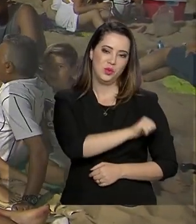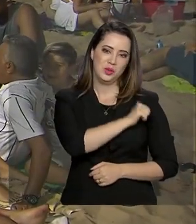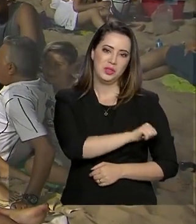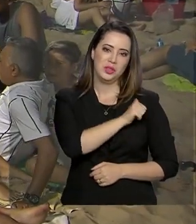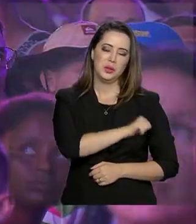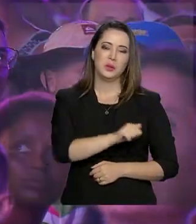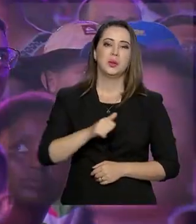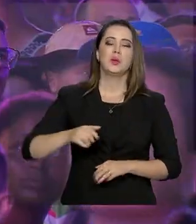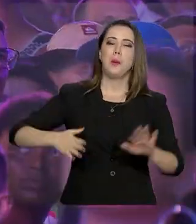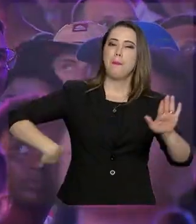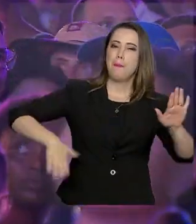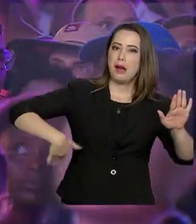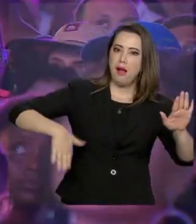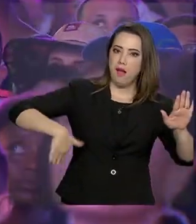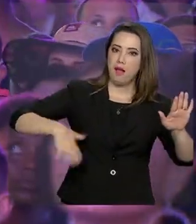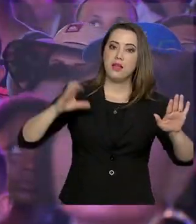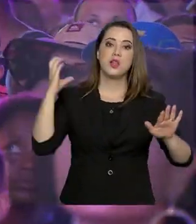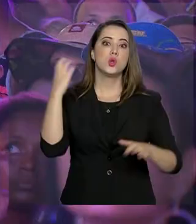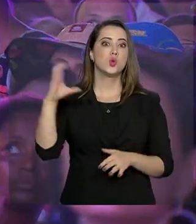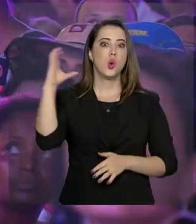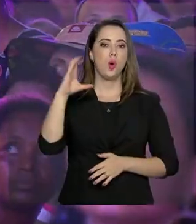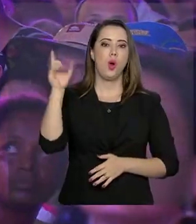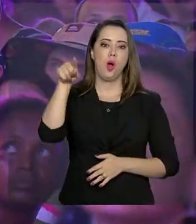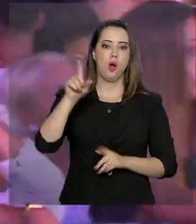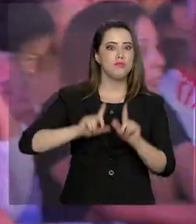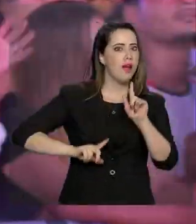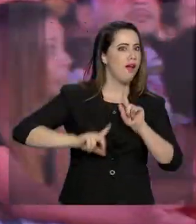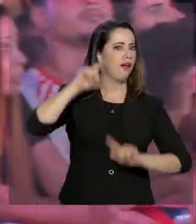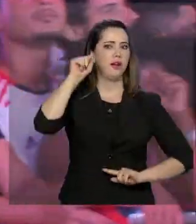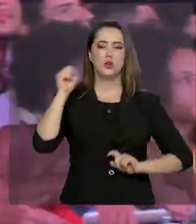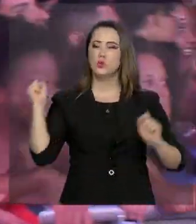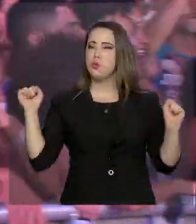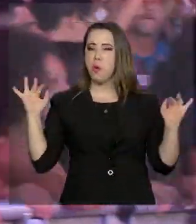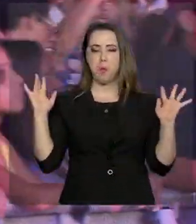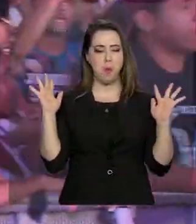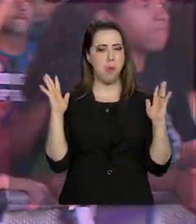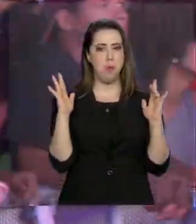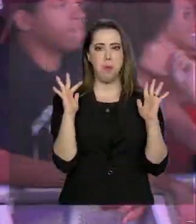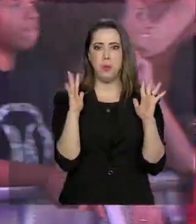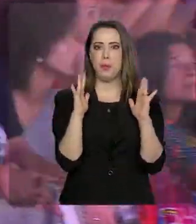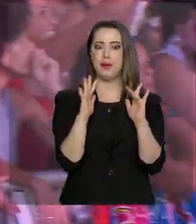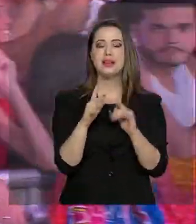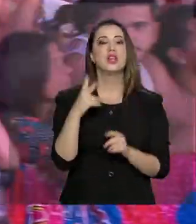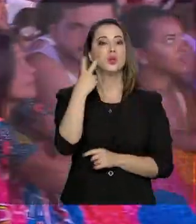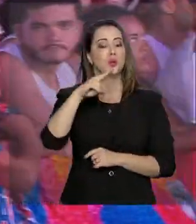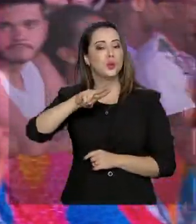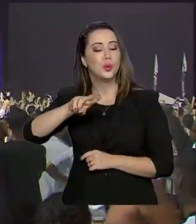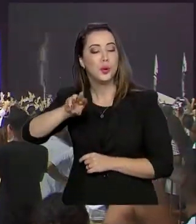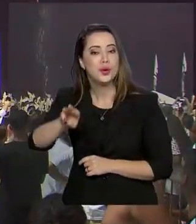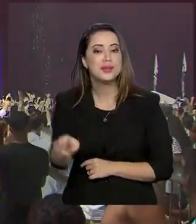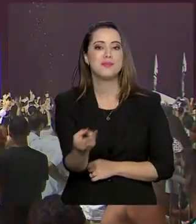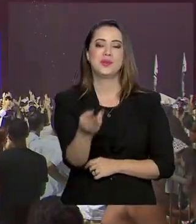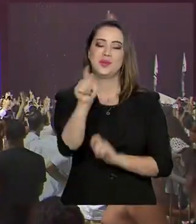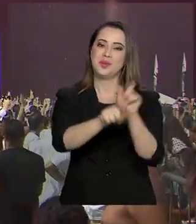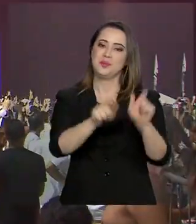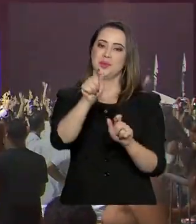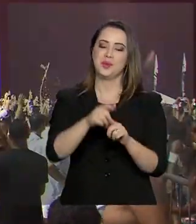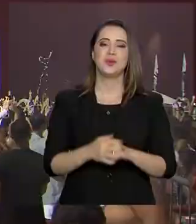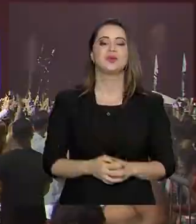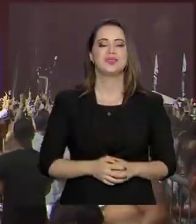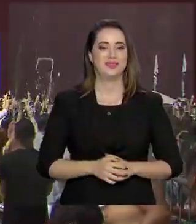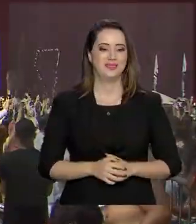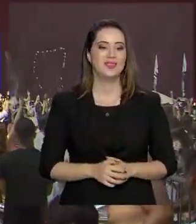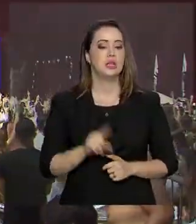praia de Copacabana e contou com público recorde de 2 milhões e 900 mil pessoas. O ano novo foi